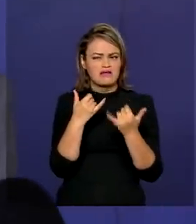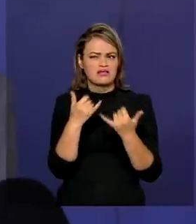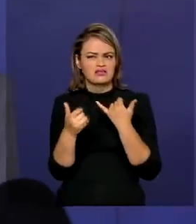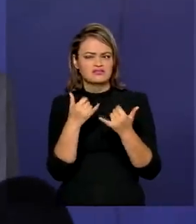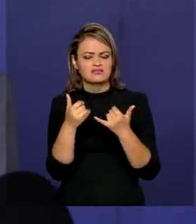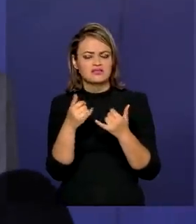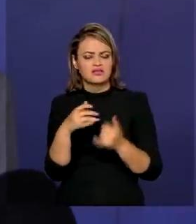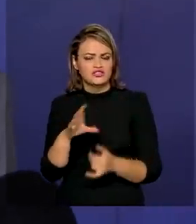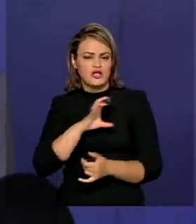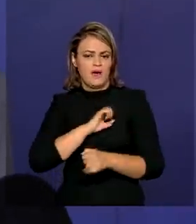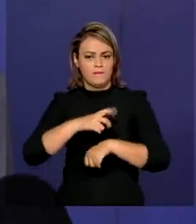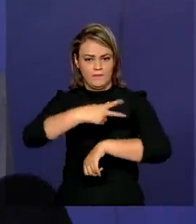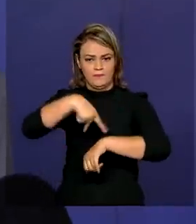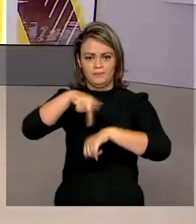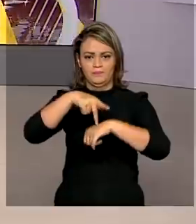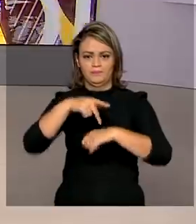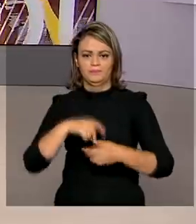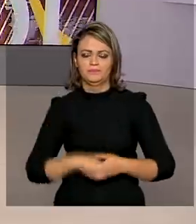de patriotismo.